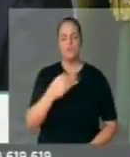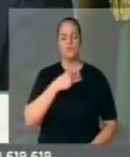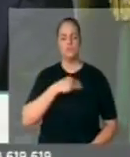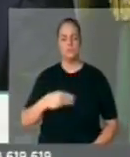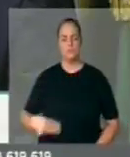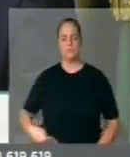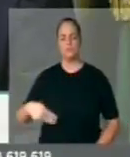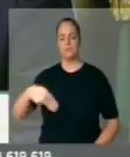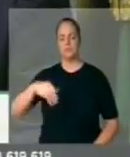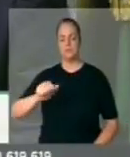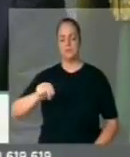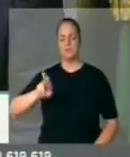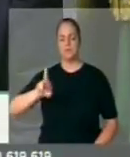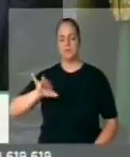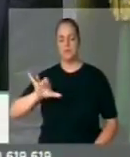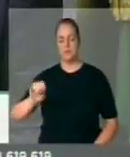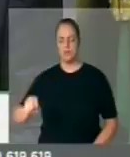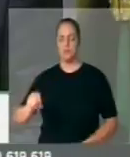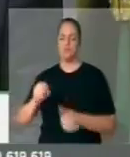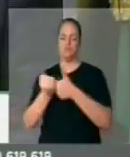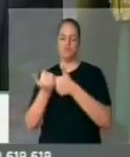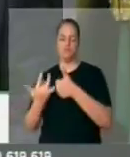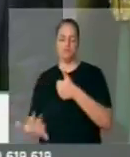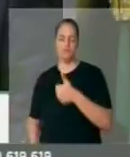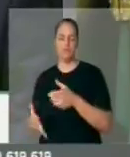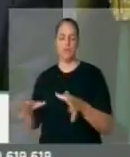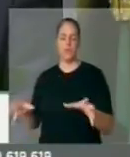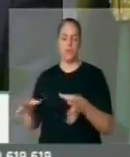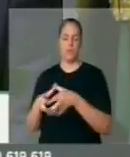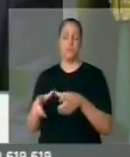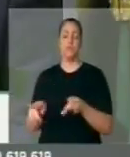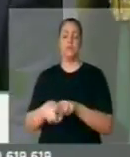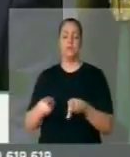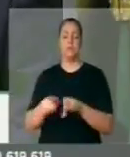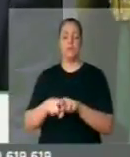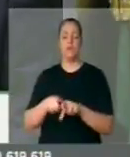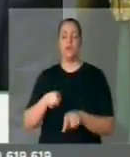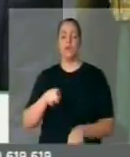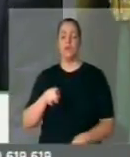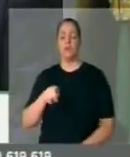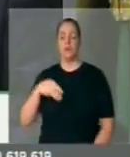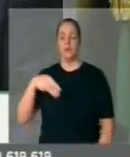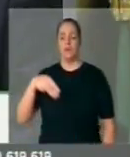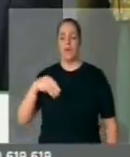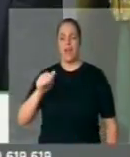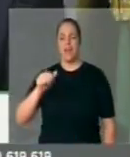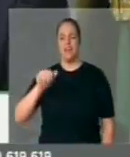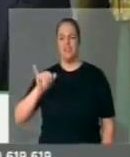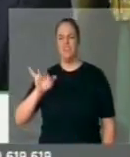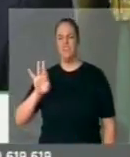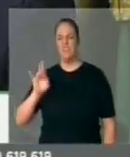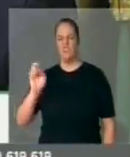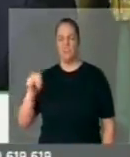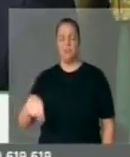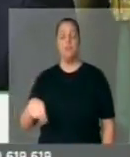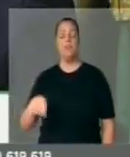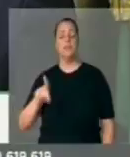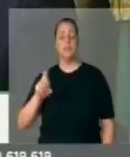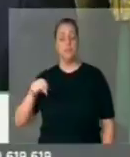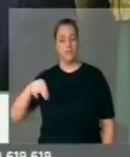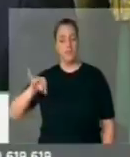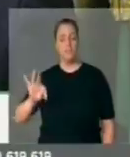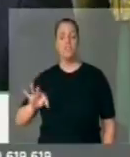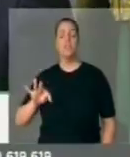Quintela, a sua equipe, Luiz Antônio Garcia, ao nosso amigo, o superintendente Iratan Pinheiro da Silva, que essa